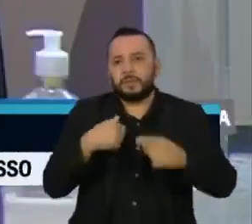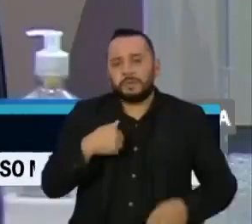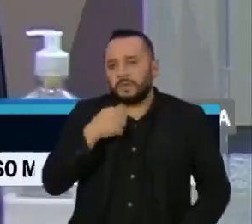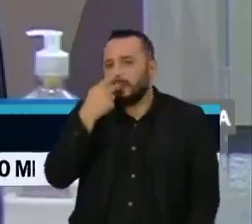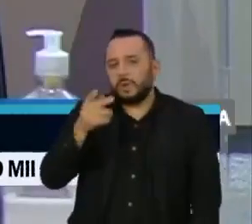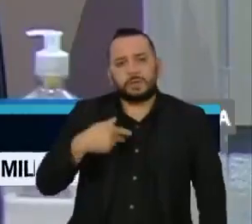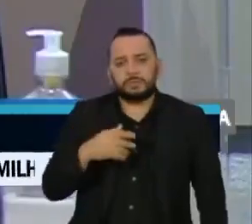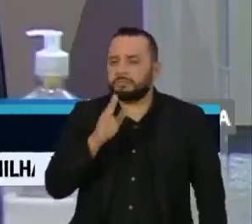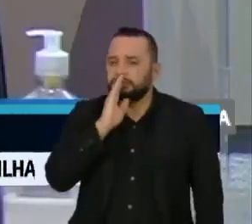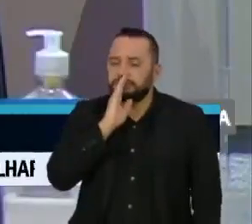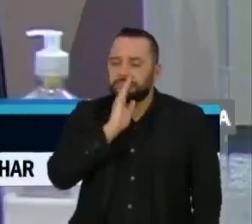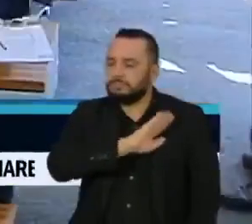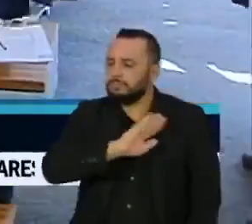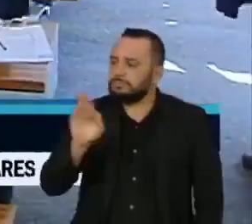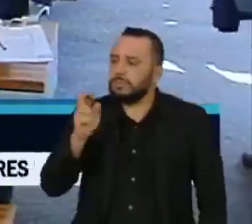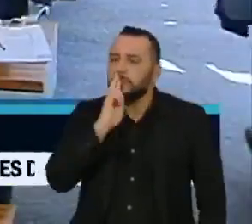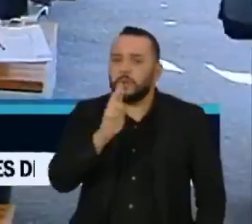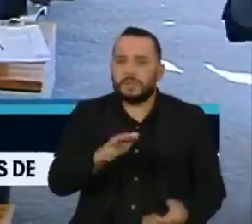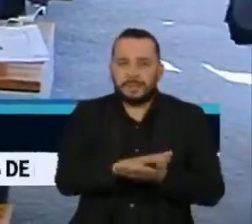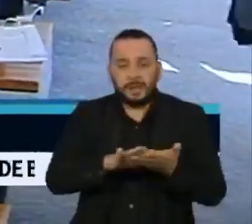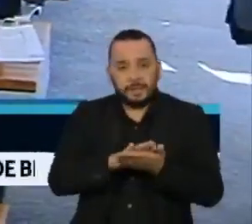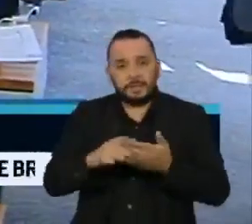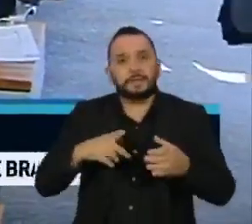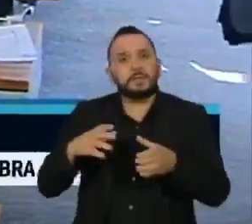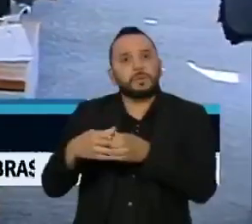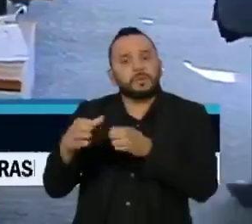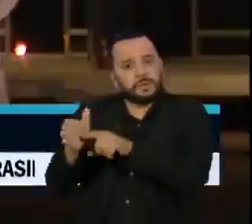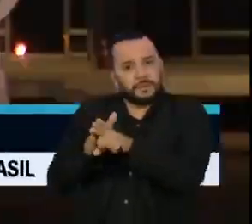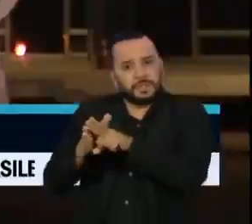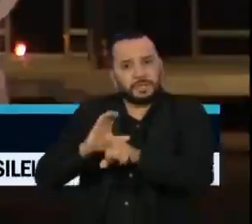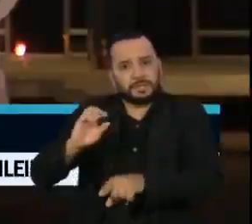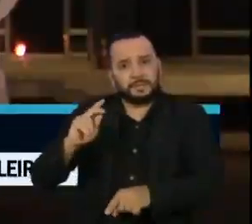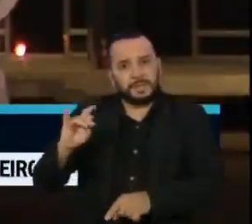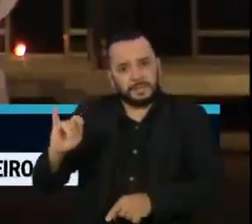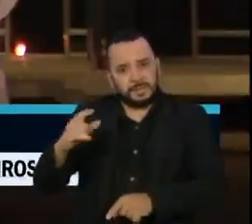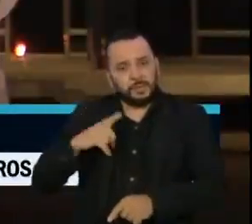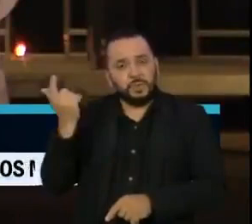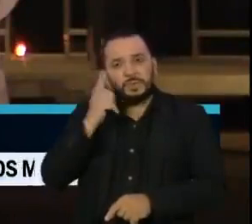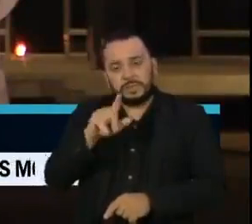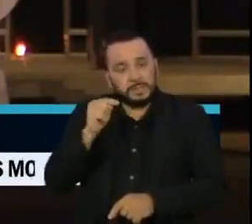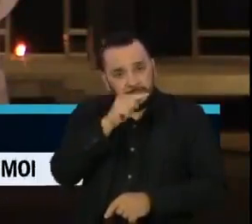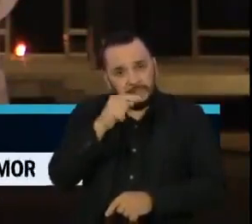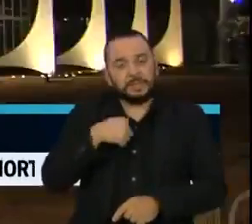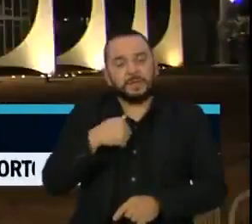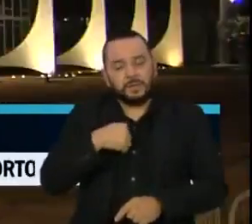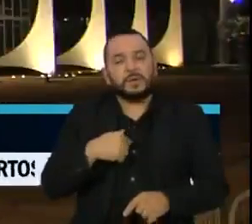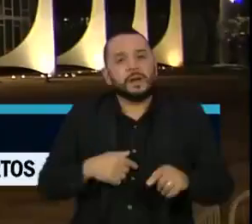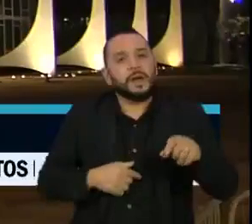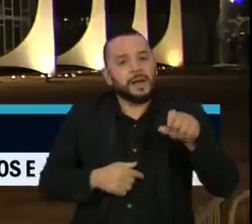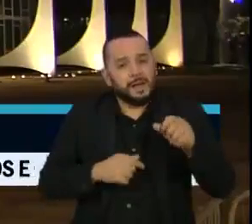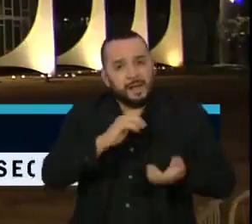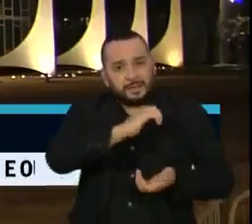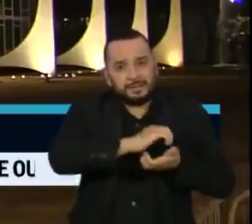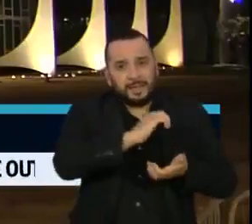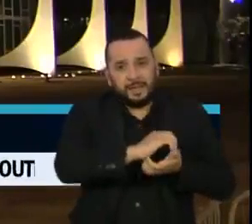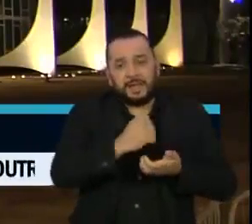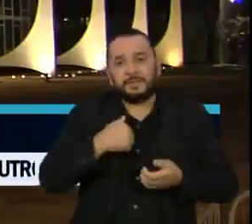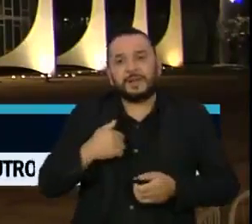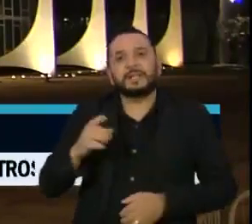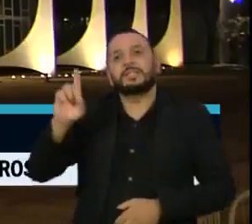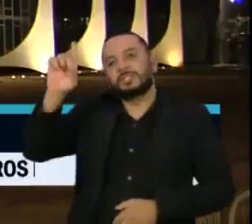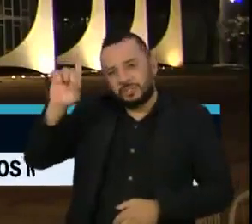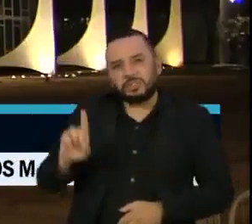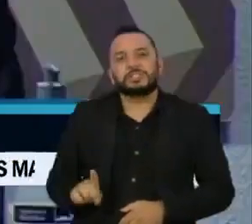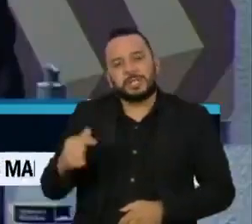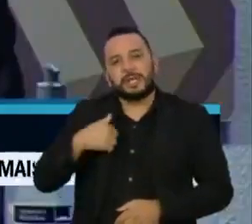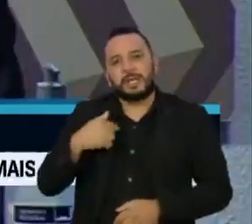O empresário está na lista de investigados da CPI, por isso conseguiu no Supremo Tribunal Federal o direito de não produzir